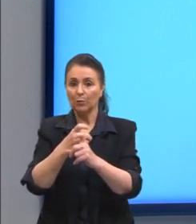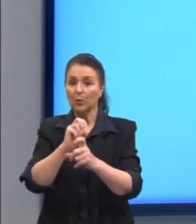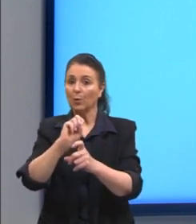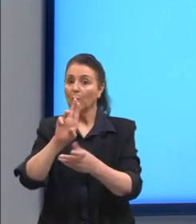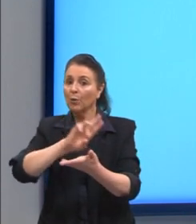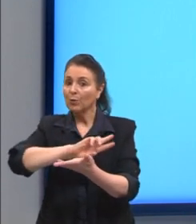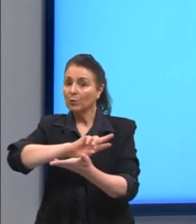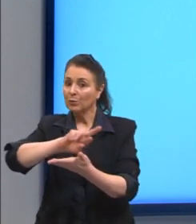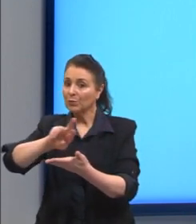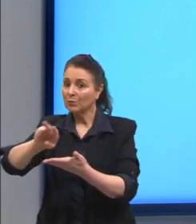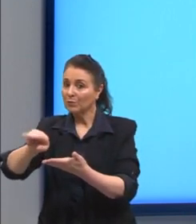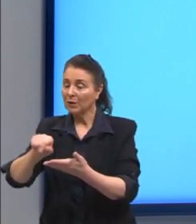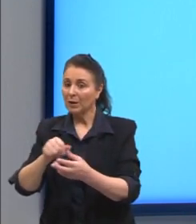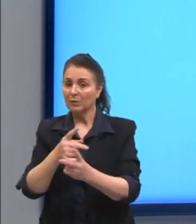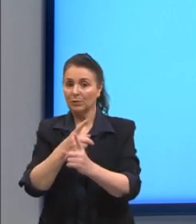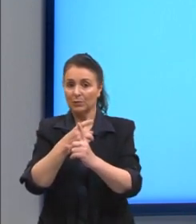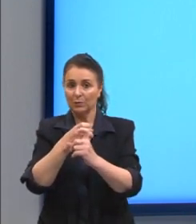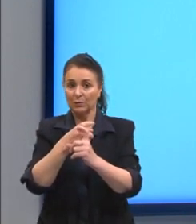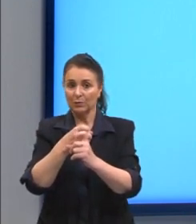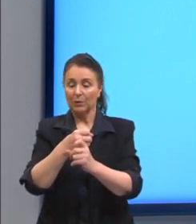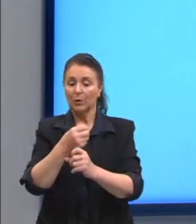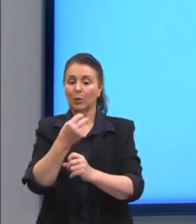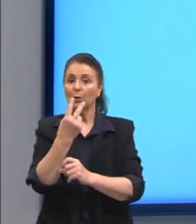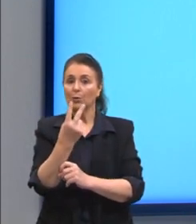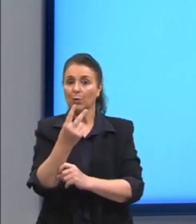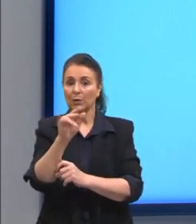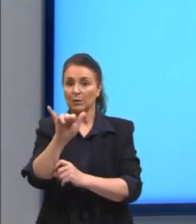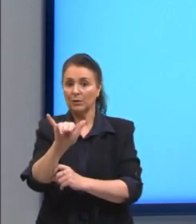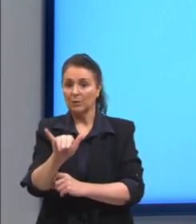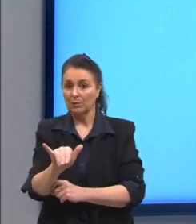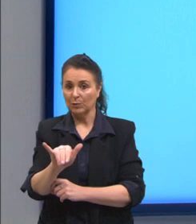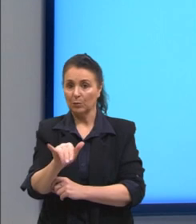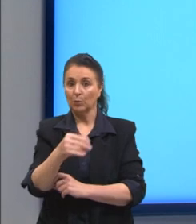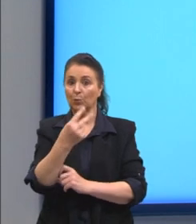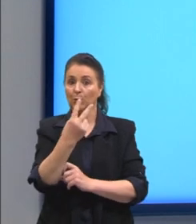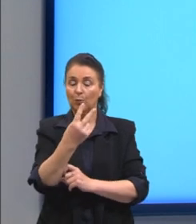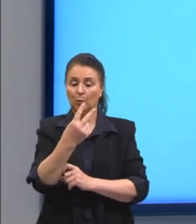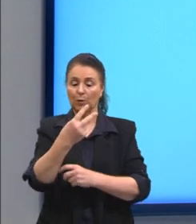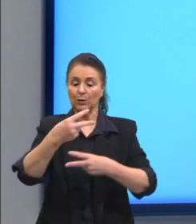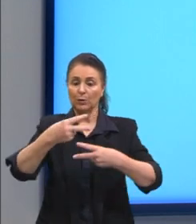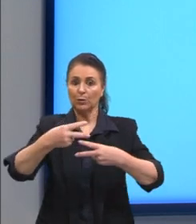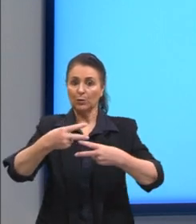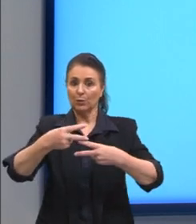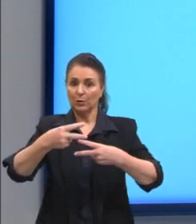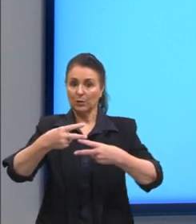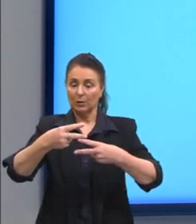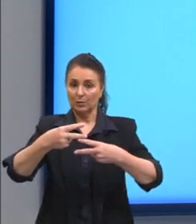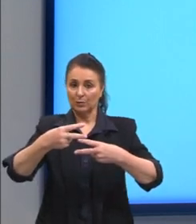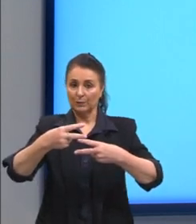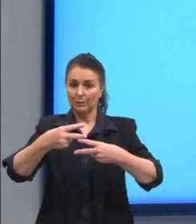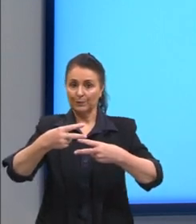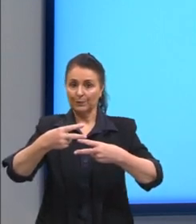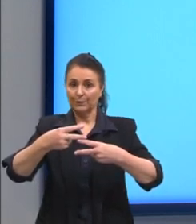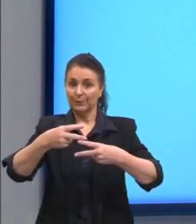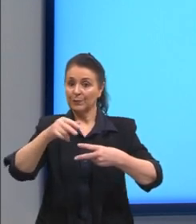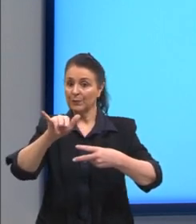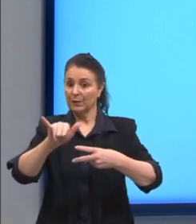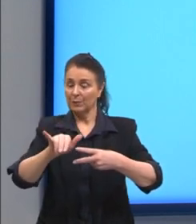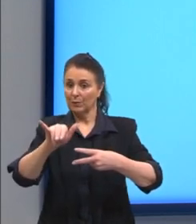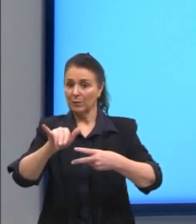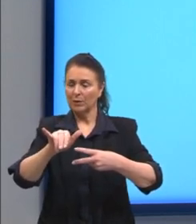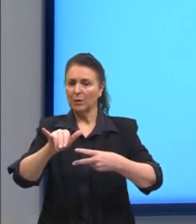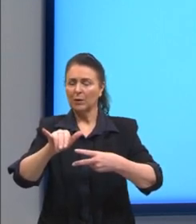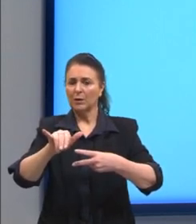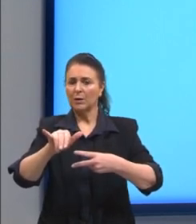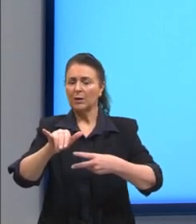Aqui nós temos 2Y, então, 2 é o coeficiente da variável Y. E nós temos aqui